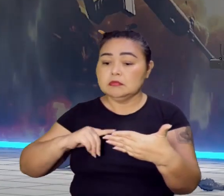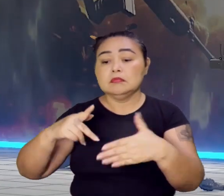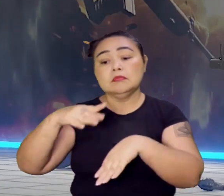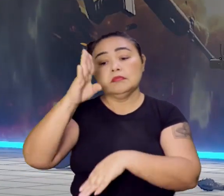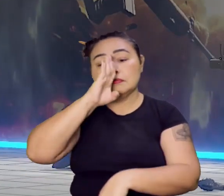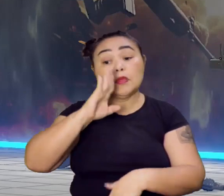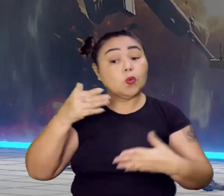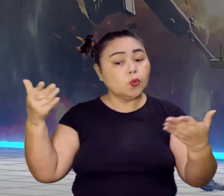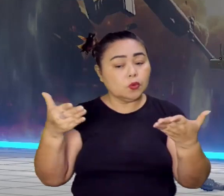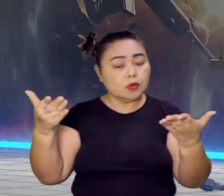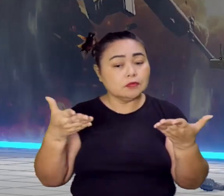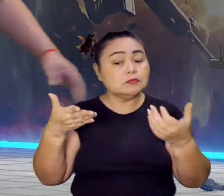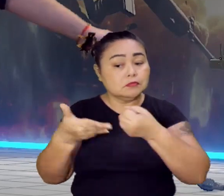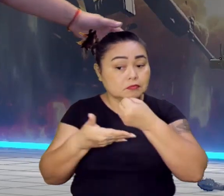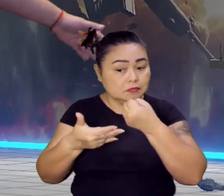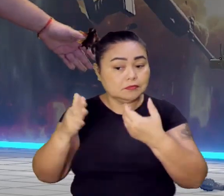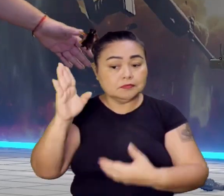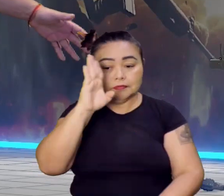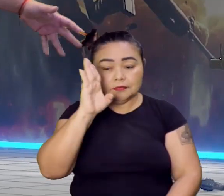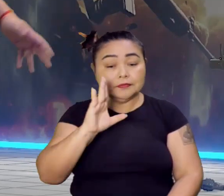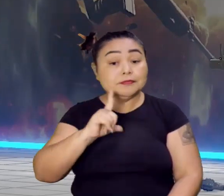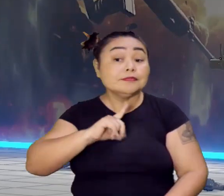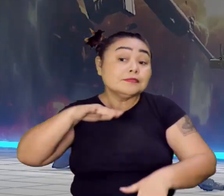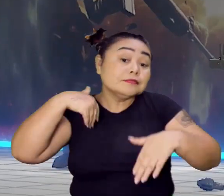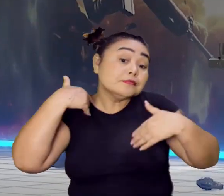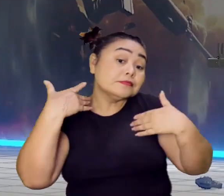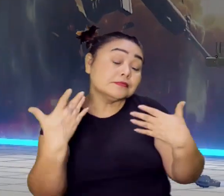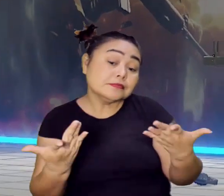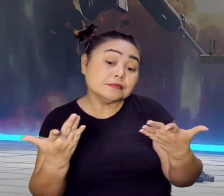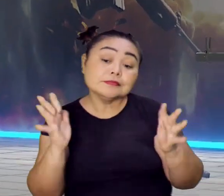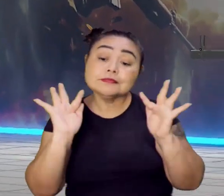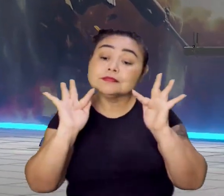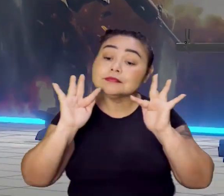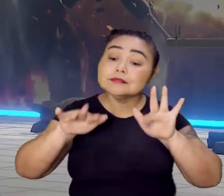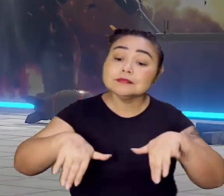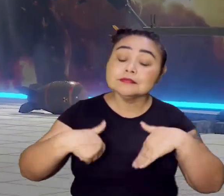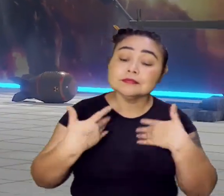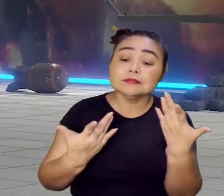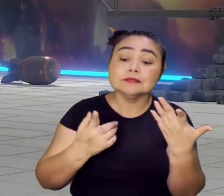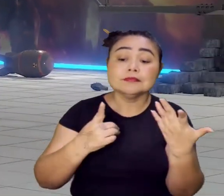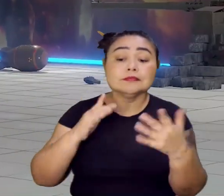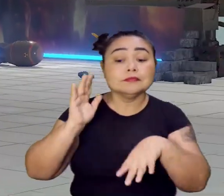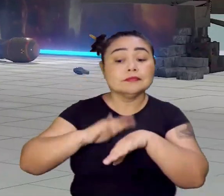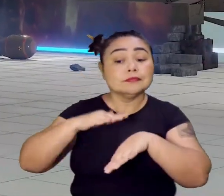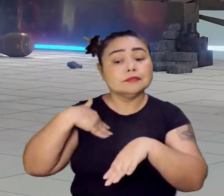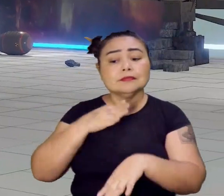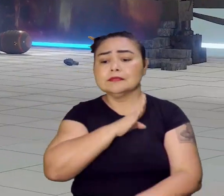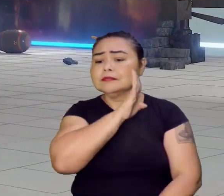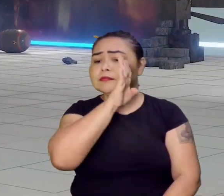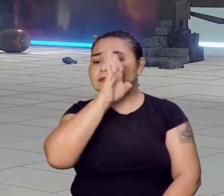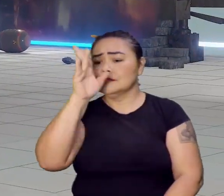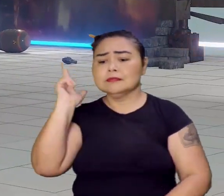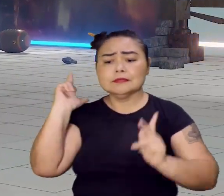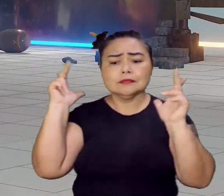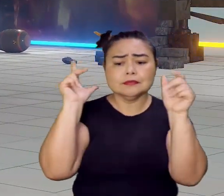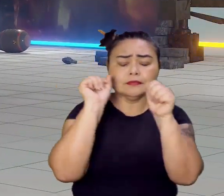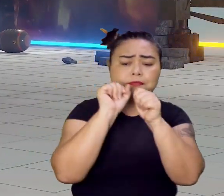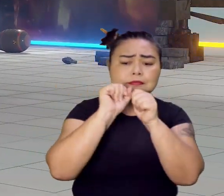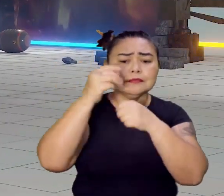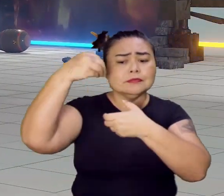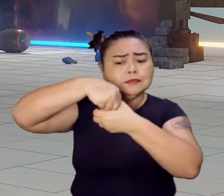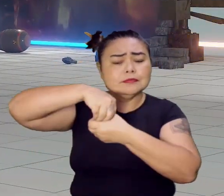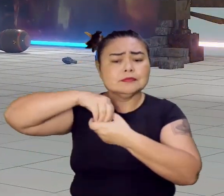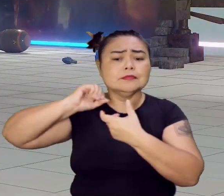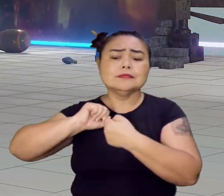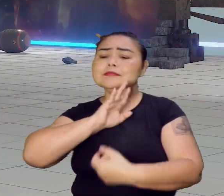hoje, basicamente do que é hoje. E assim, meus queridos alunos, chegamos ao fim de mais uma aventura, de mais uma aula aqui dentro dessa